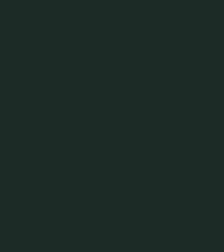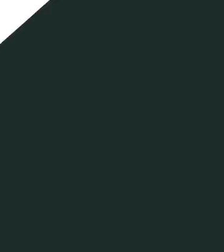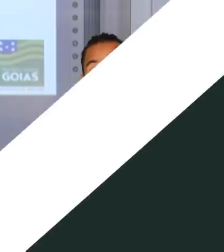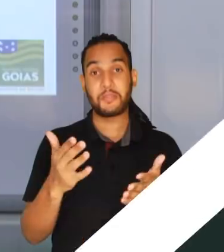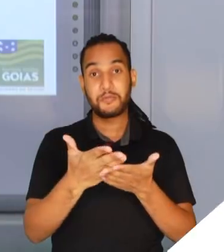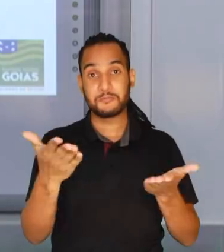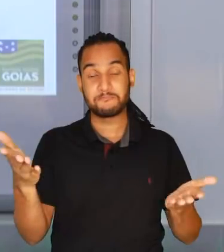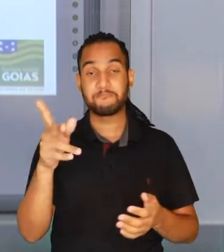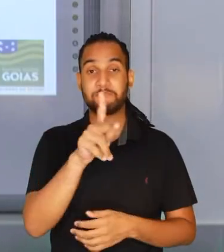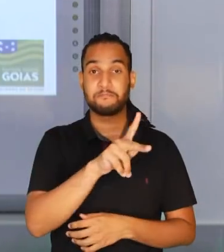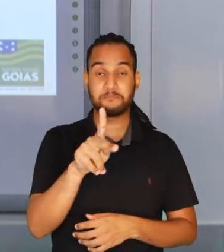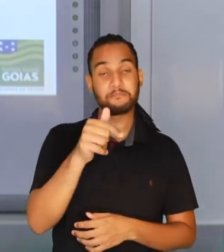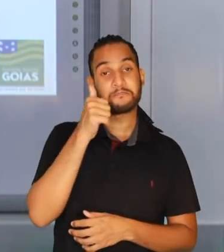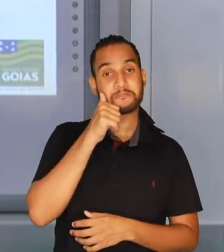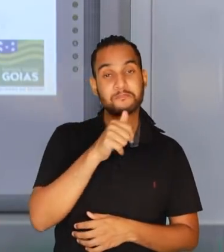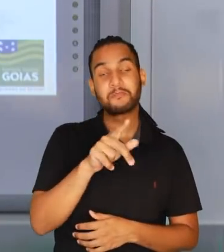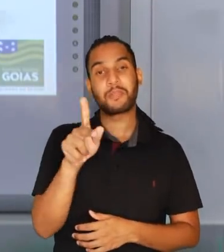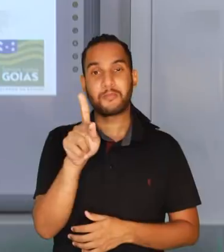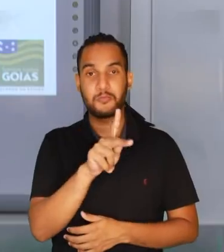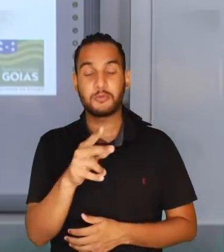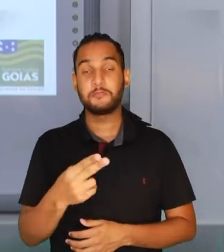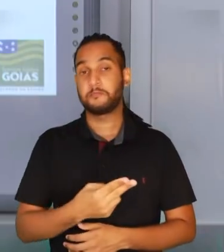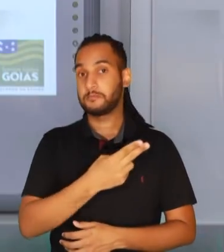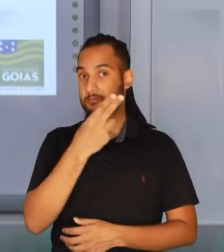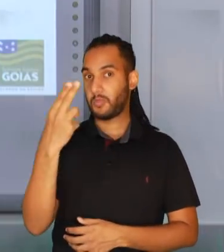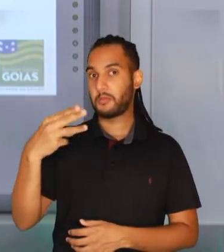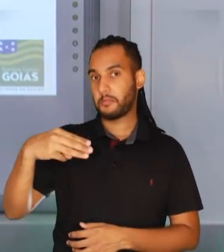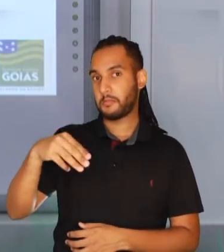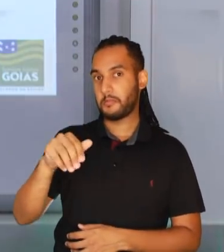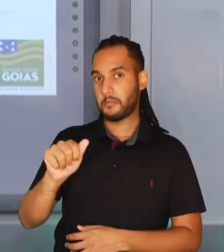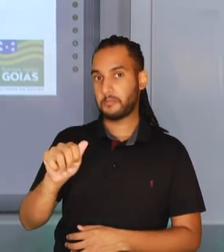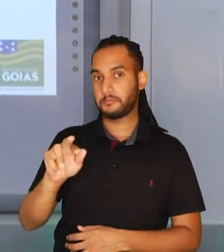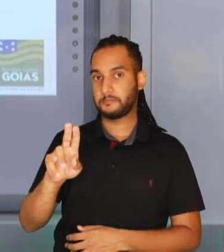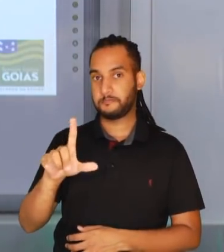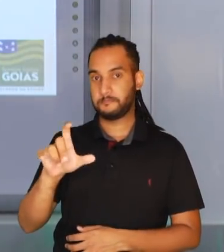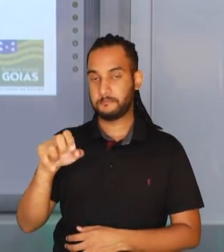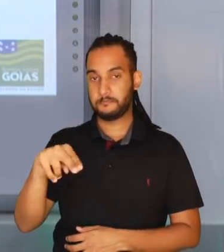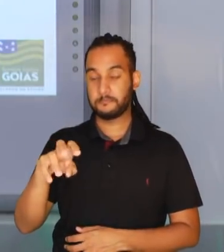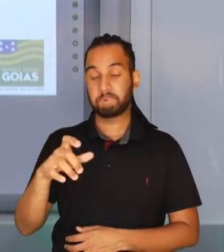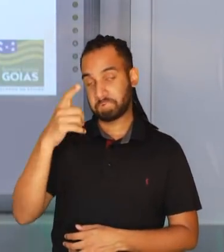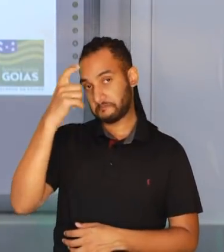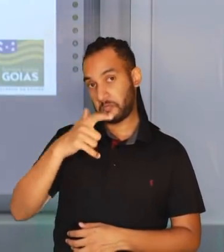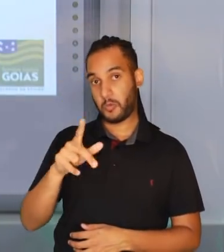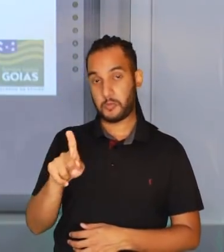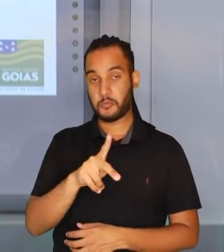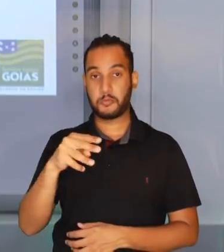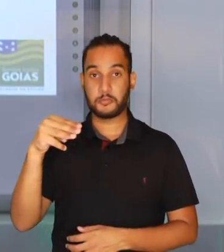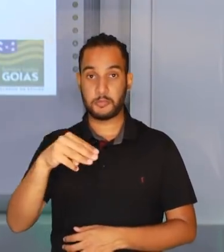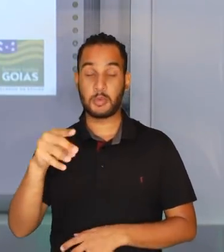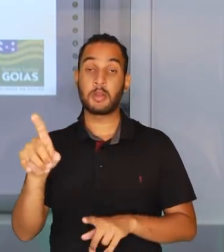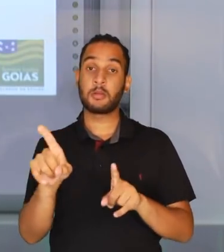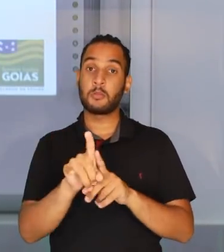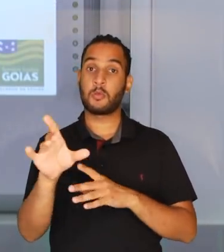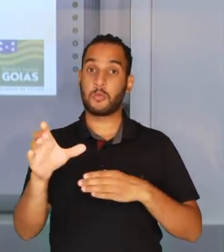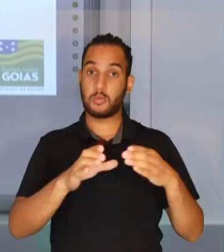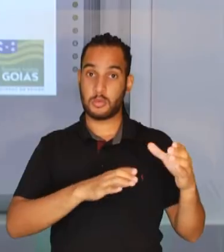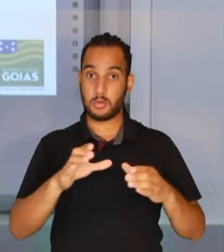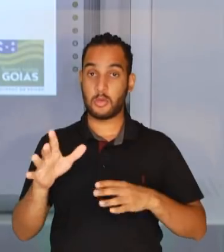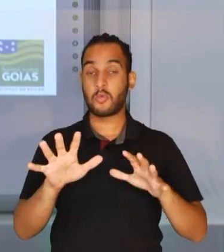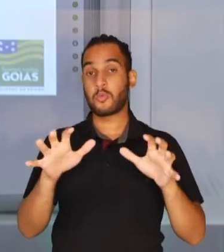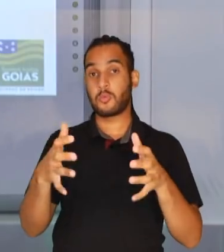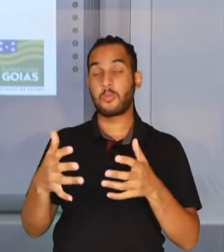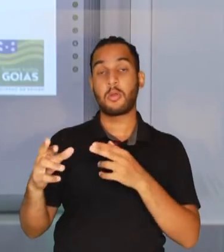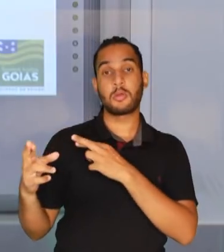Olá, professor, olá, professora. Eu sou Marlene Faria, professora de matemática e coordenadora na